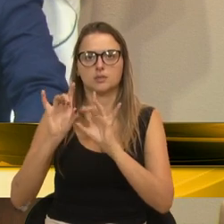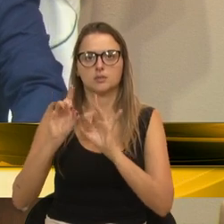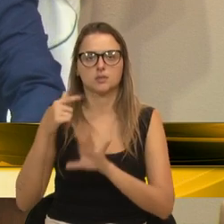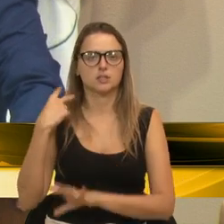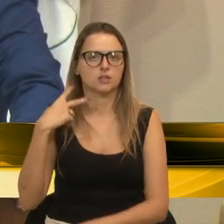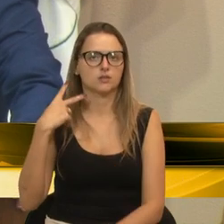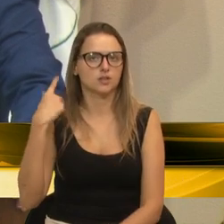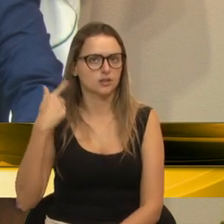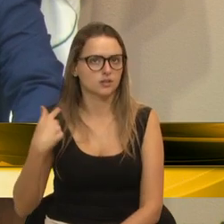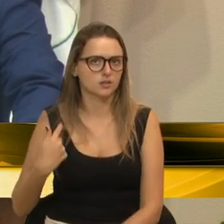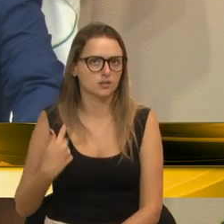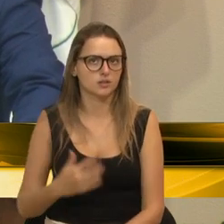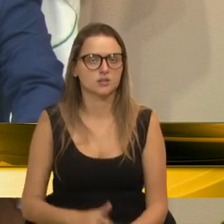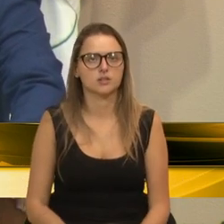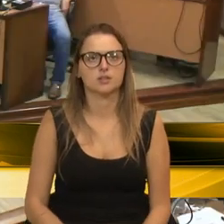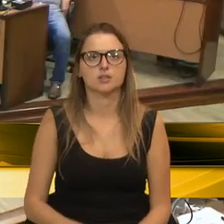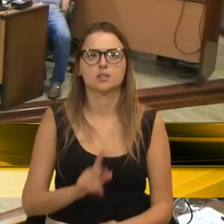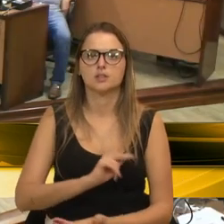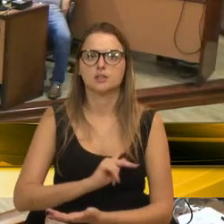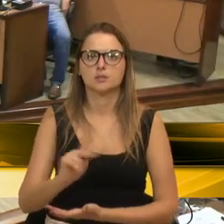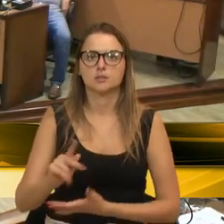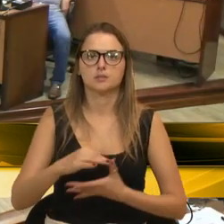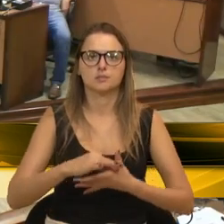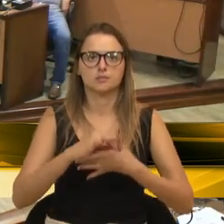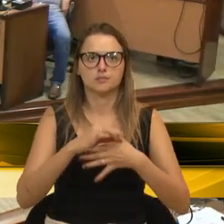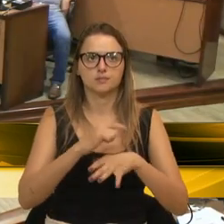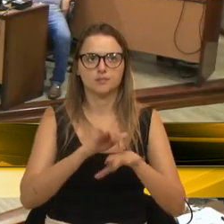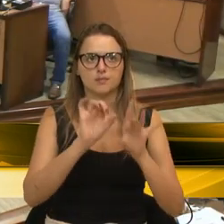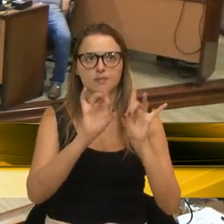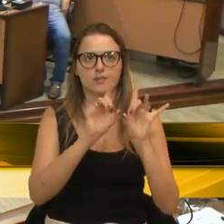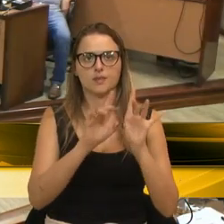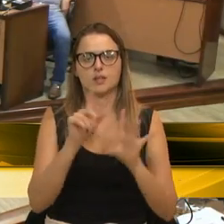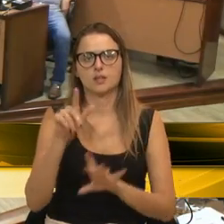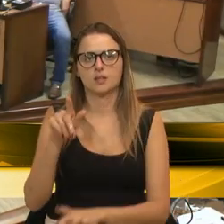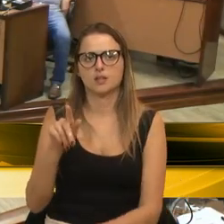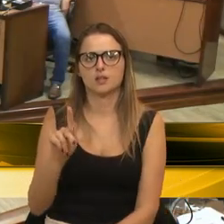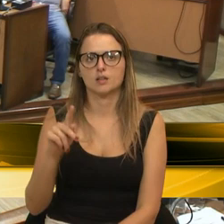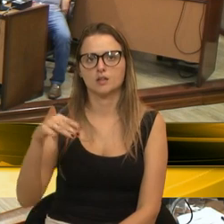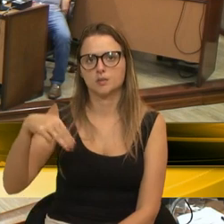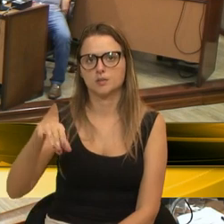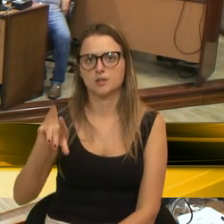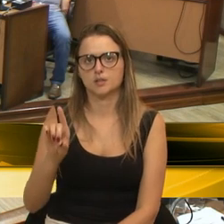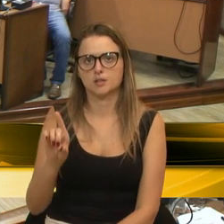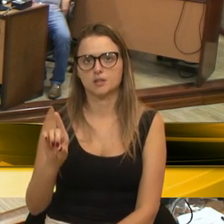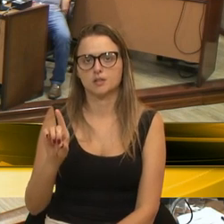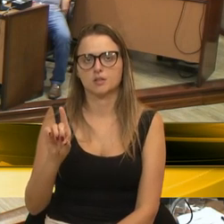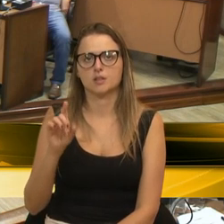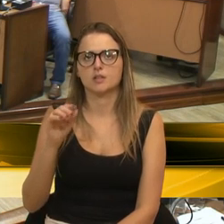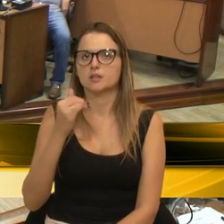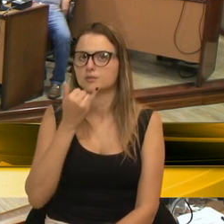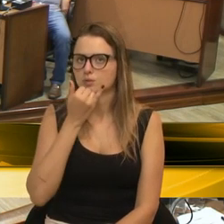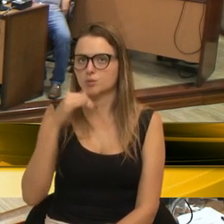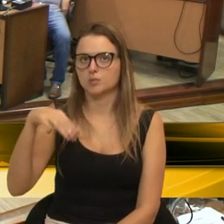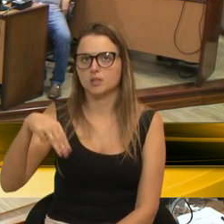Gladys. Seu presidente, uma declaração de líder ao partido MDB. Eu peço...